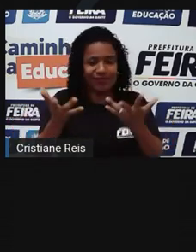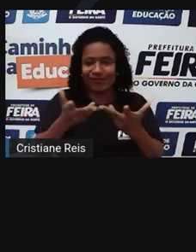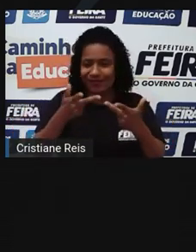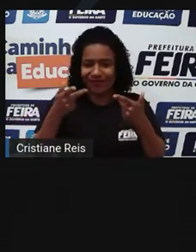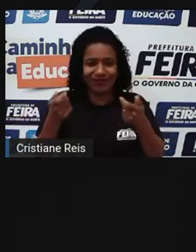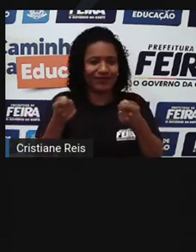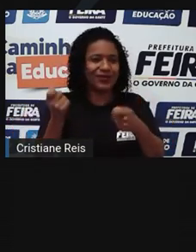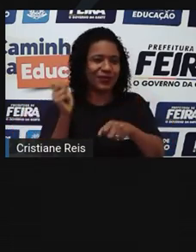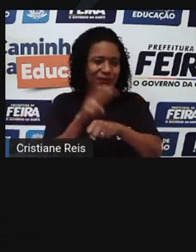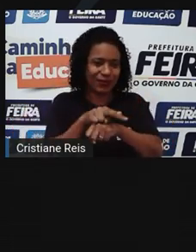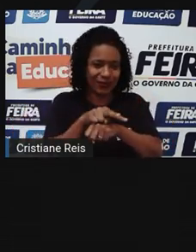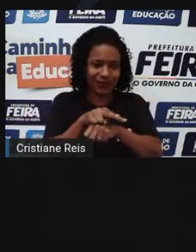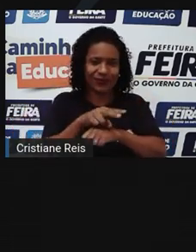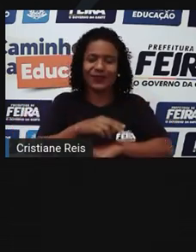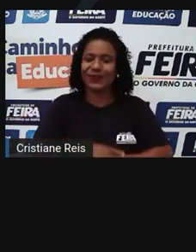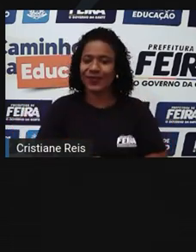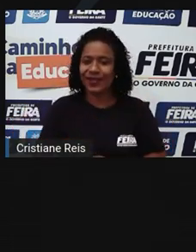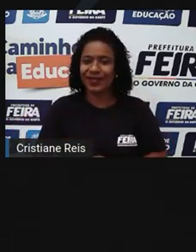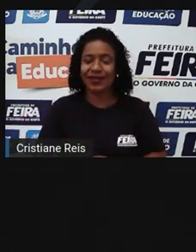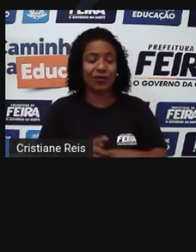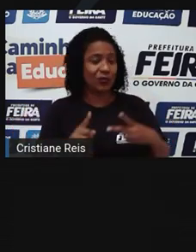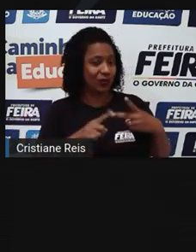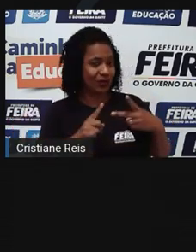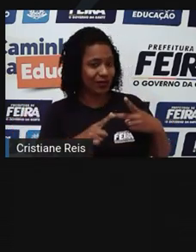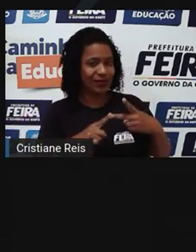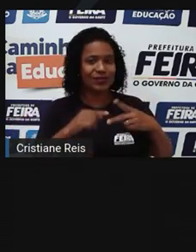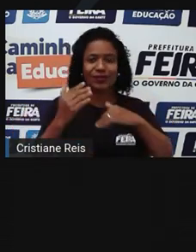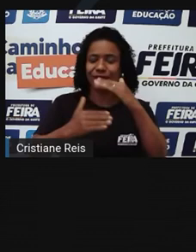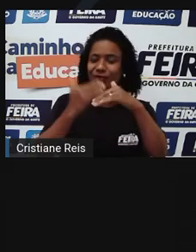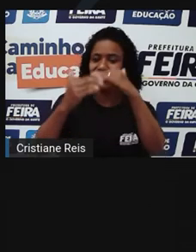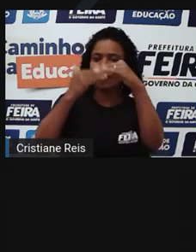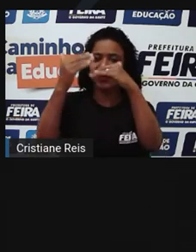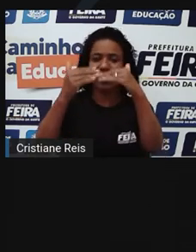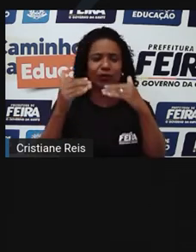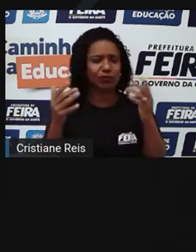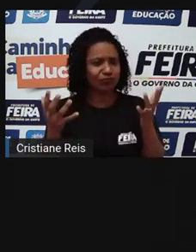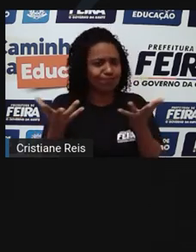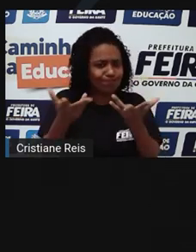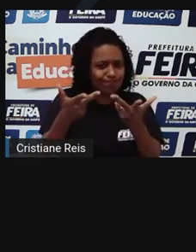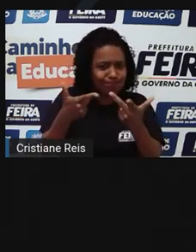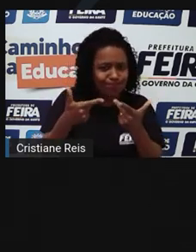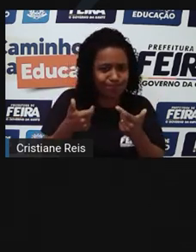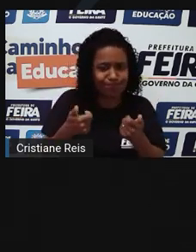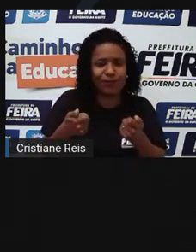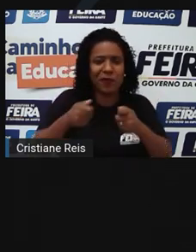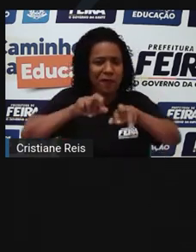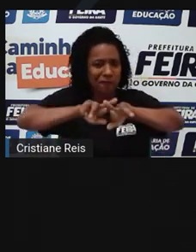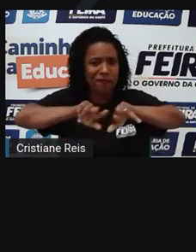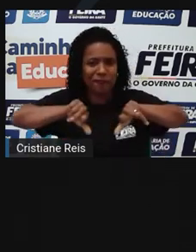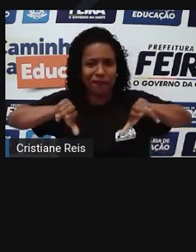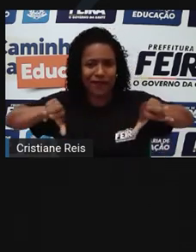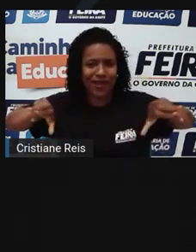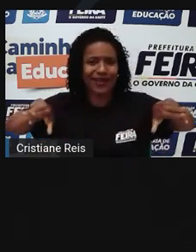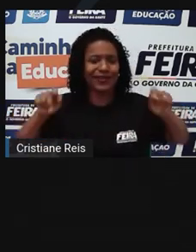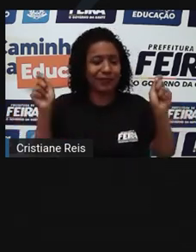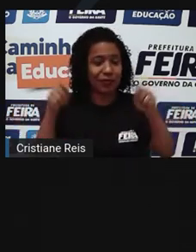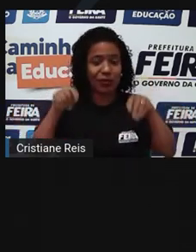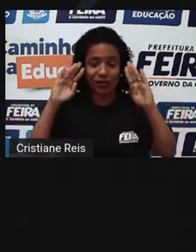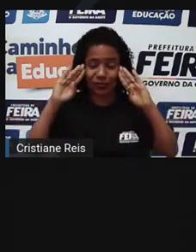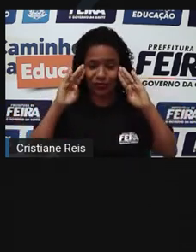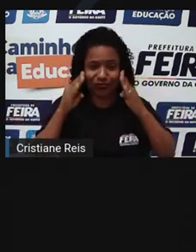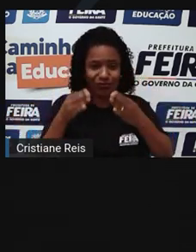2. Destina-se ao desenvolvimento de competências e habilidades específicas do